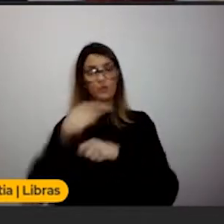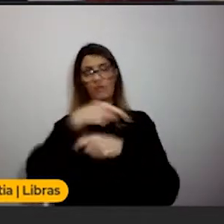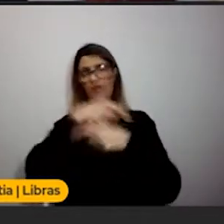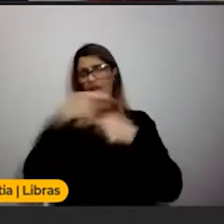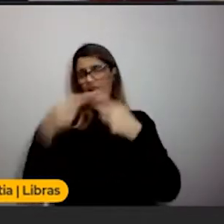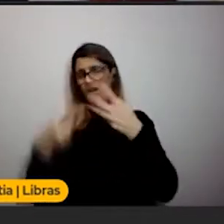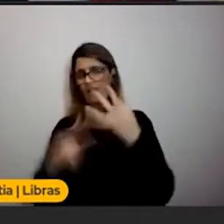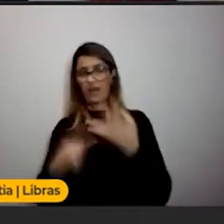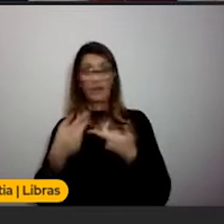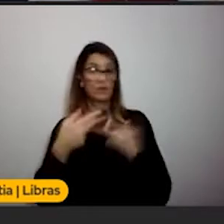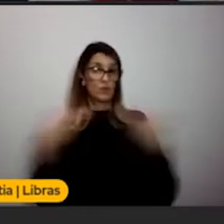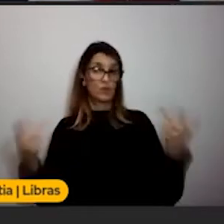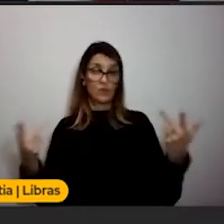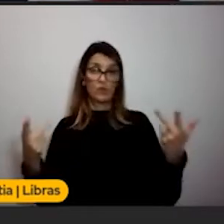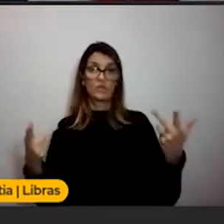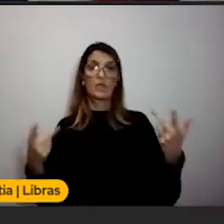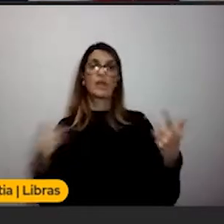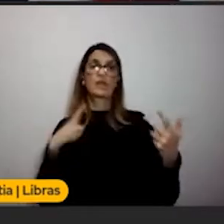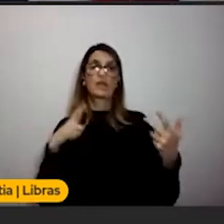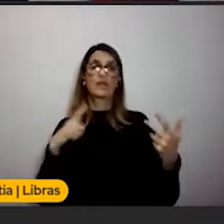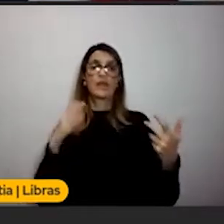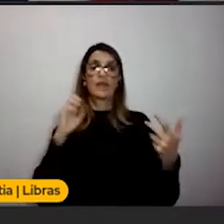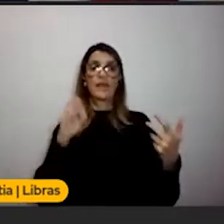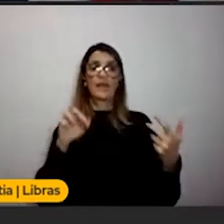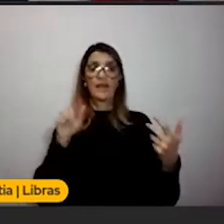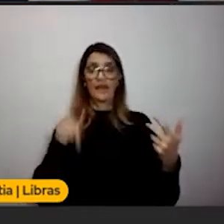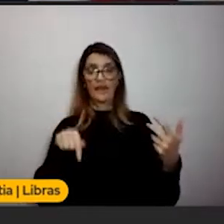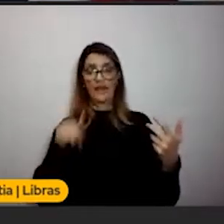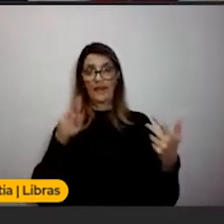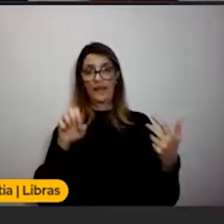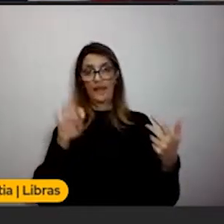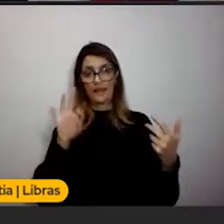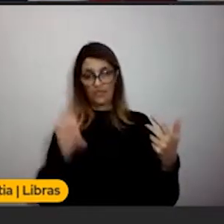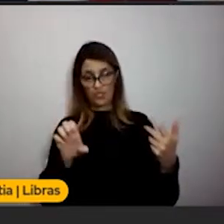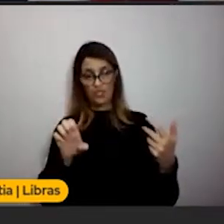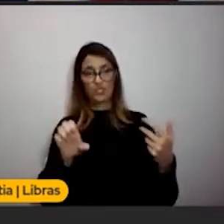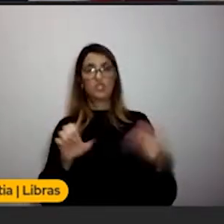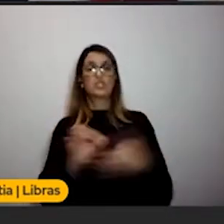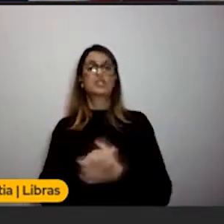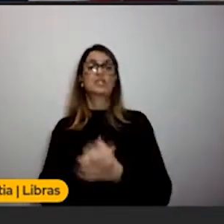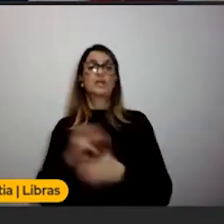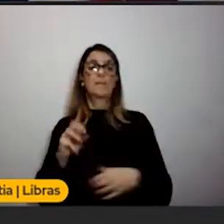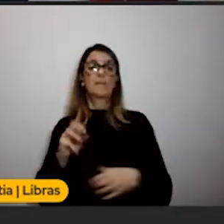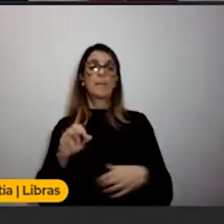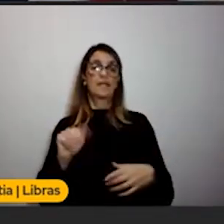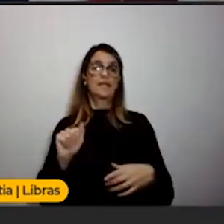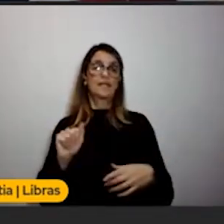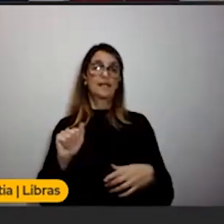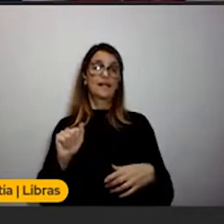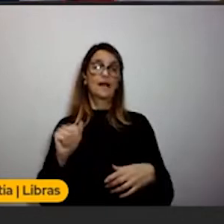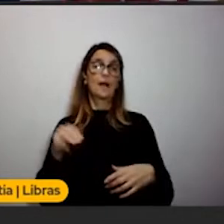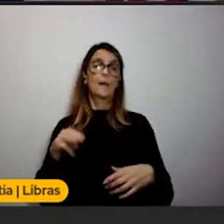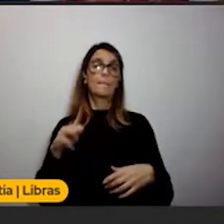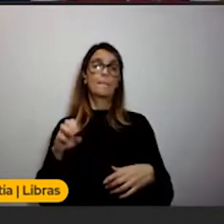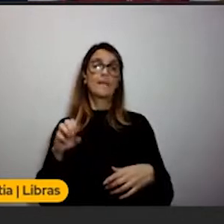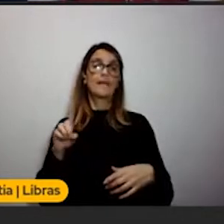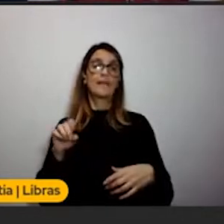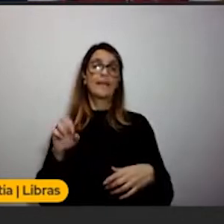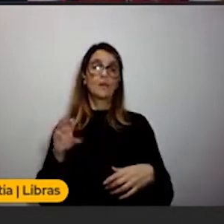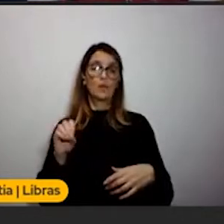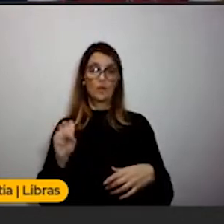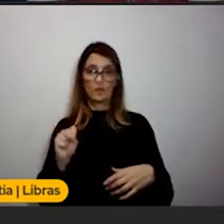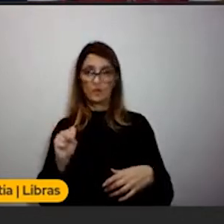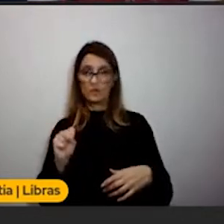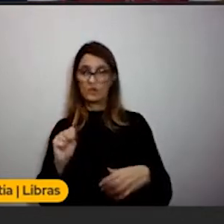legais. Tem a aba de enquetes. Eu vou trazer um exemplo um pouco mais para frente da Maíra Medeiros. da parte de